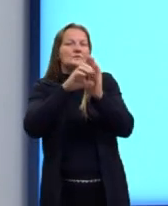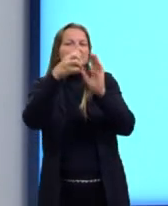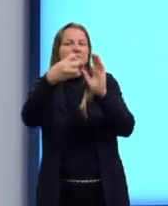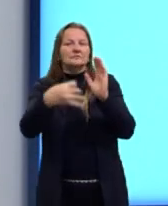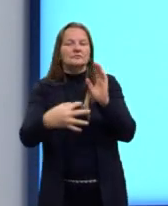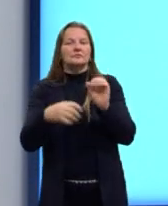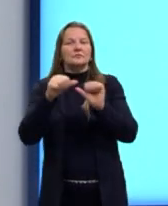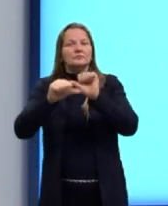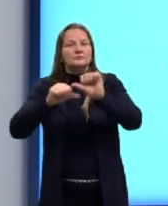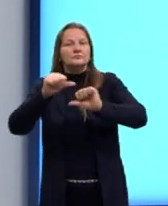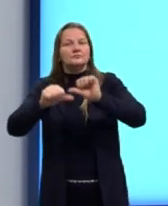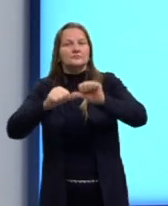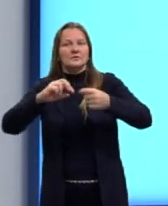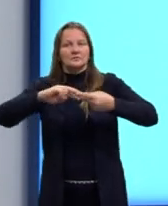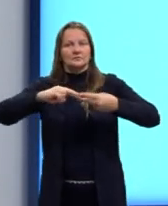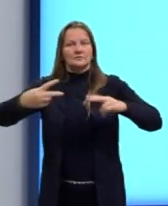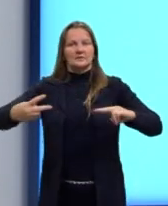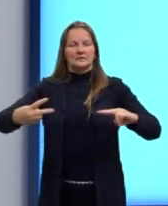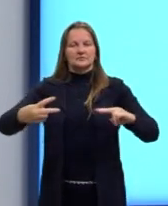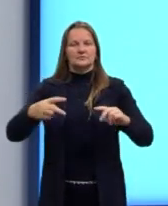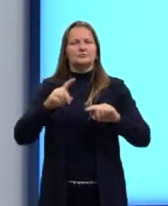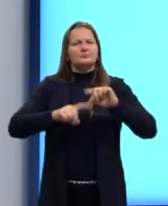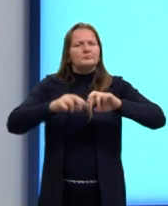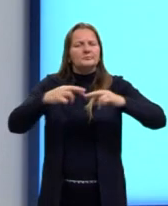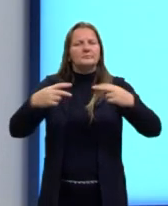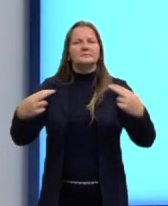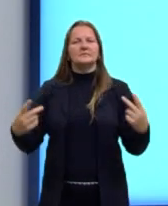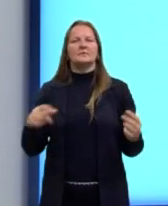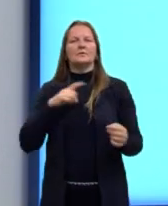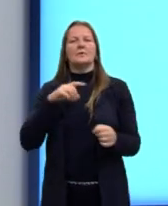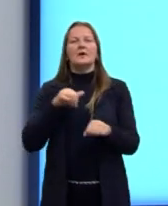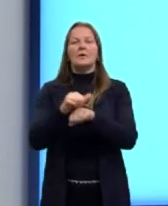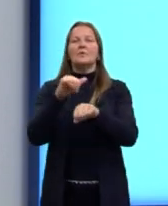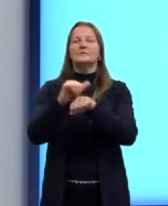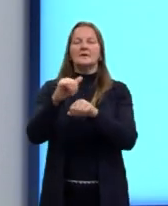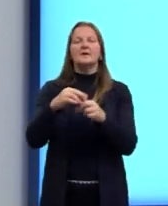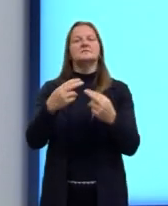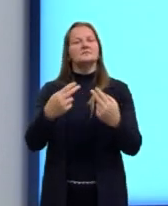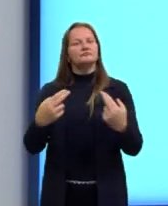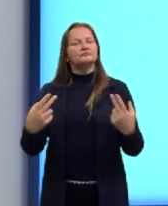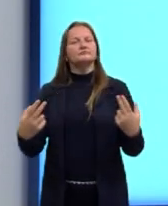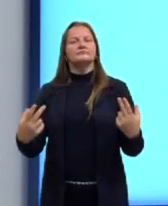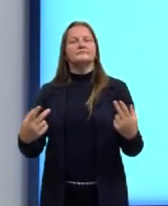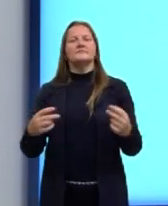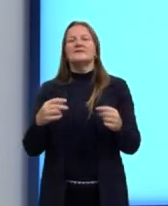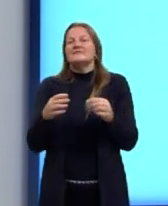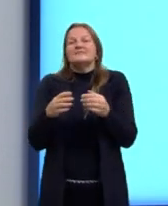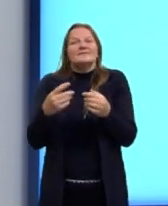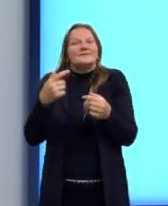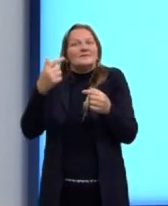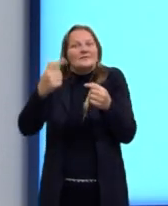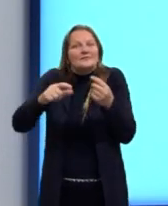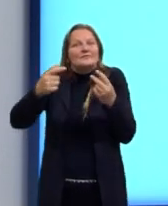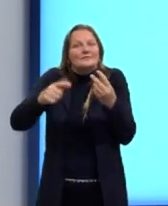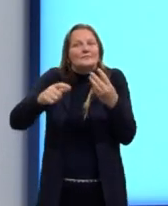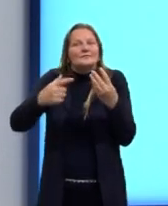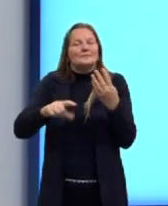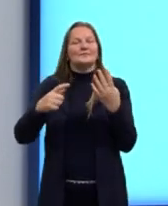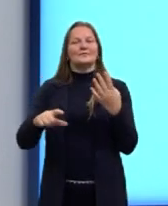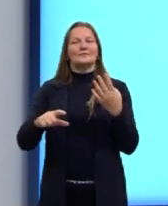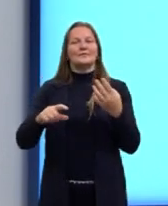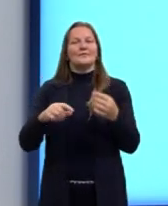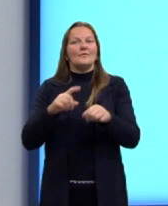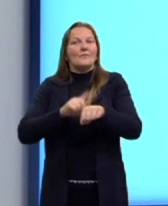alteração no material genético que ocorre de maneira aleatória e repentina nos indivíduos.